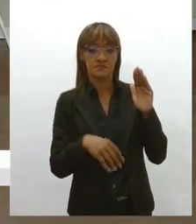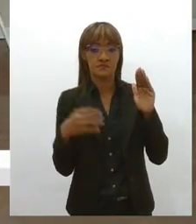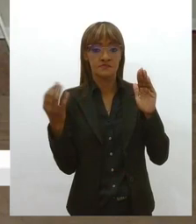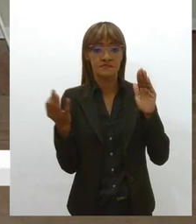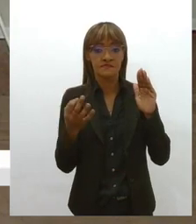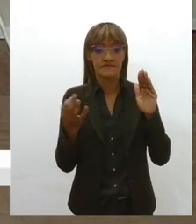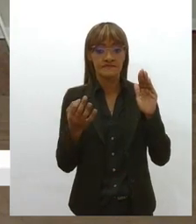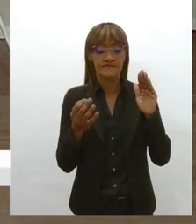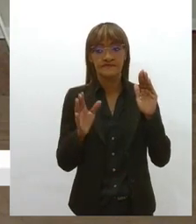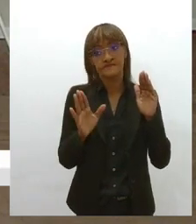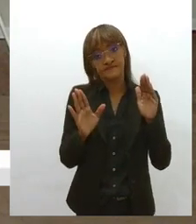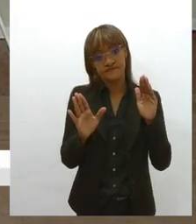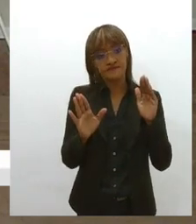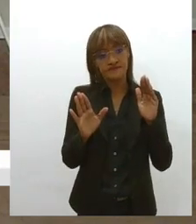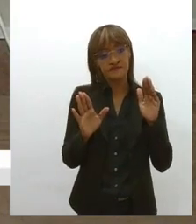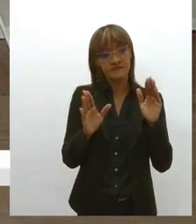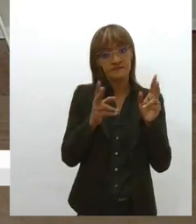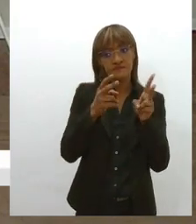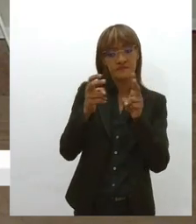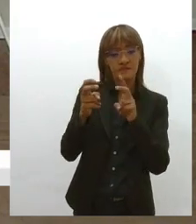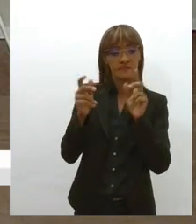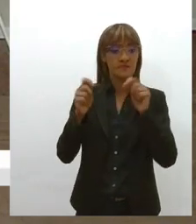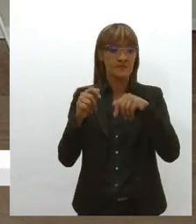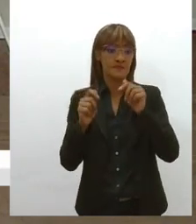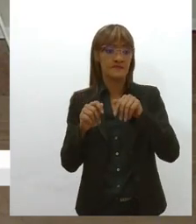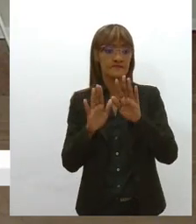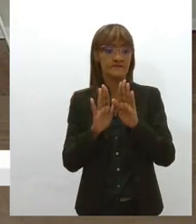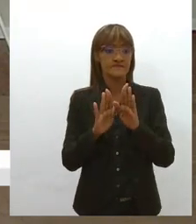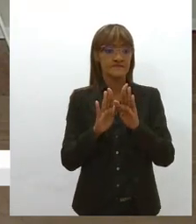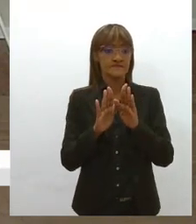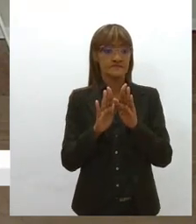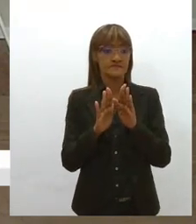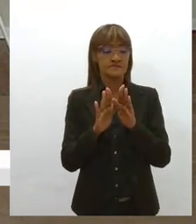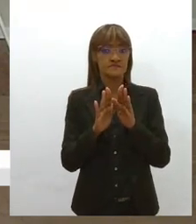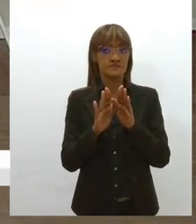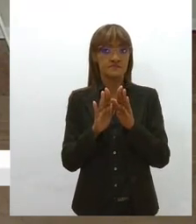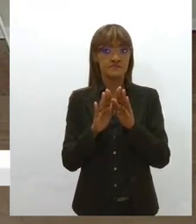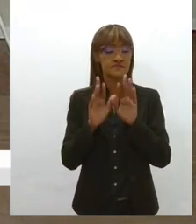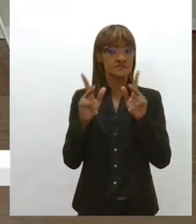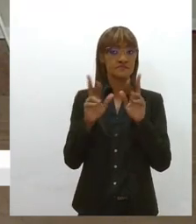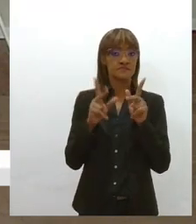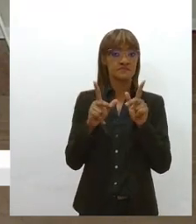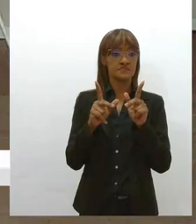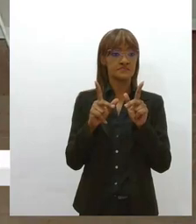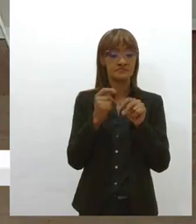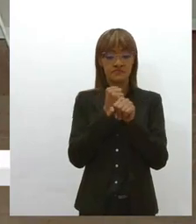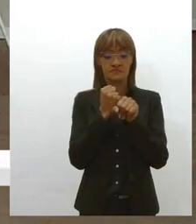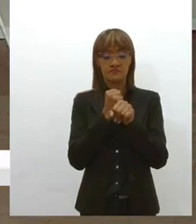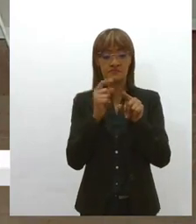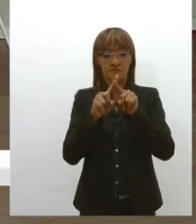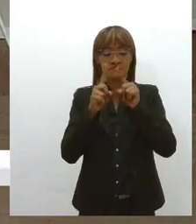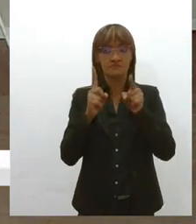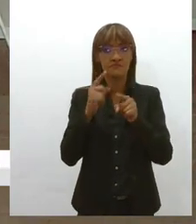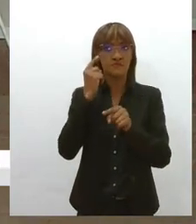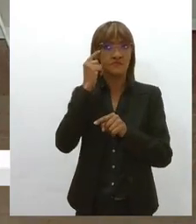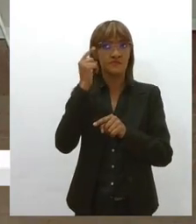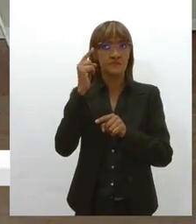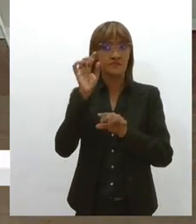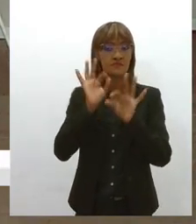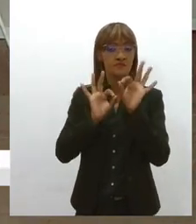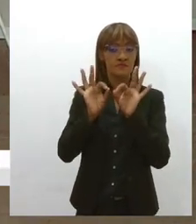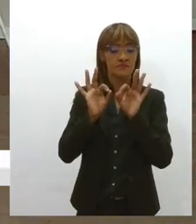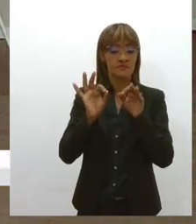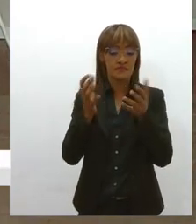teoricamente, na cabeça, pode até, a obra não ser o que a gente planejou, mas quando a gente pensa, idealiza, algo para melhor. Na